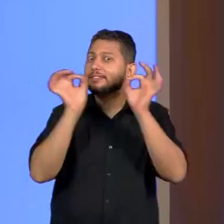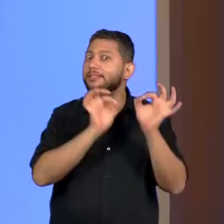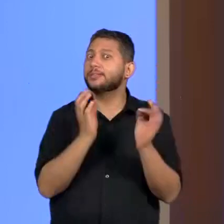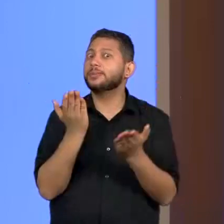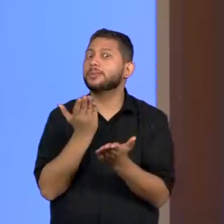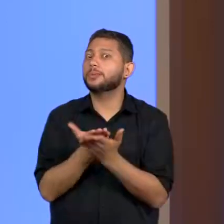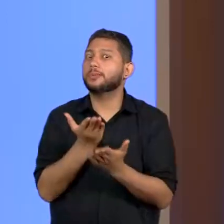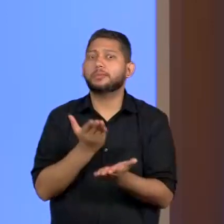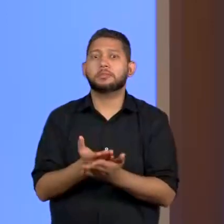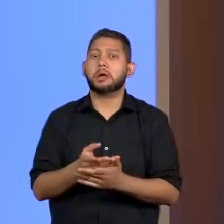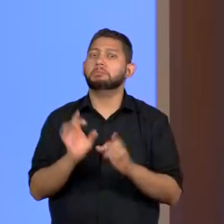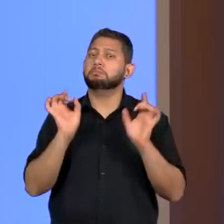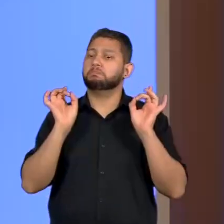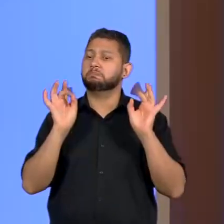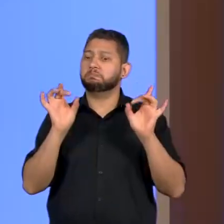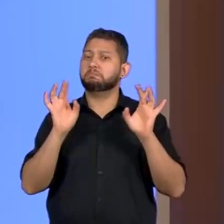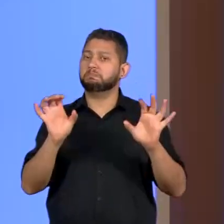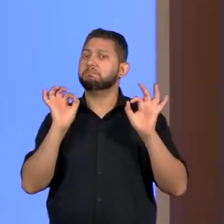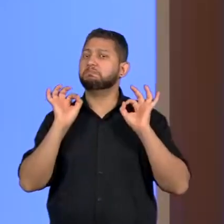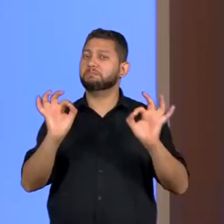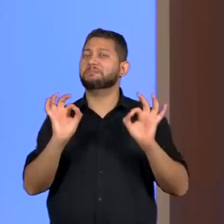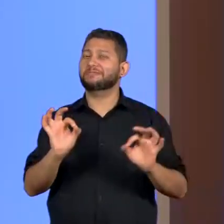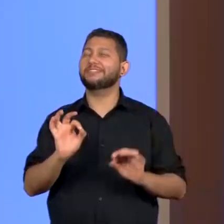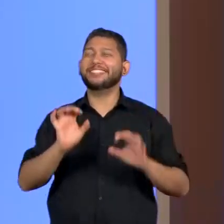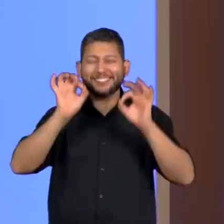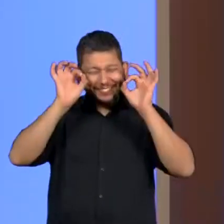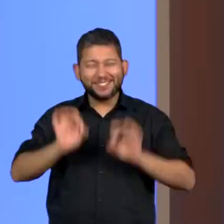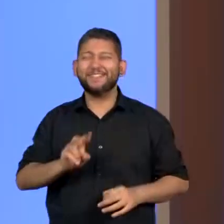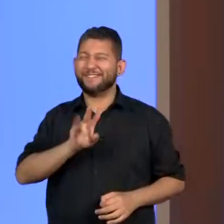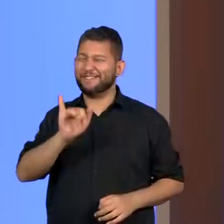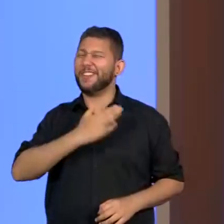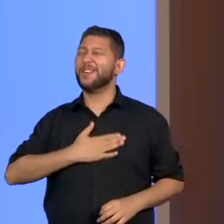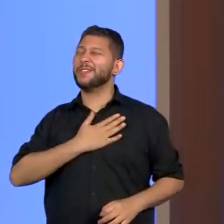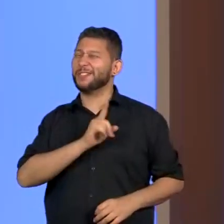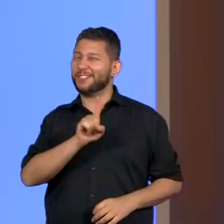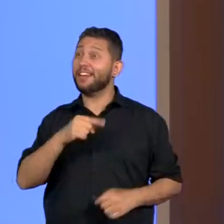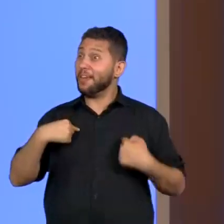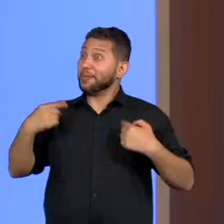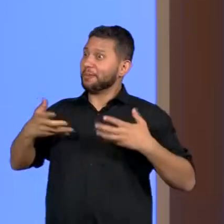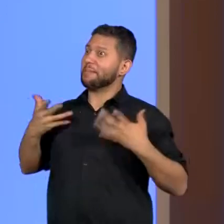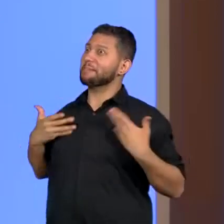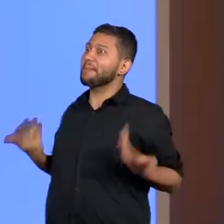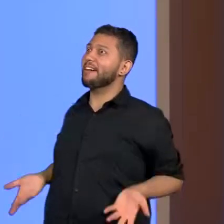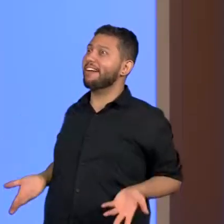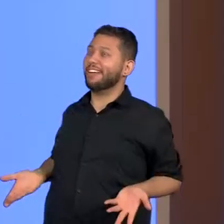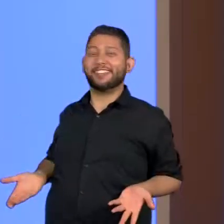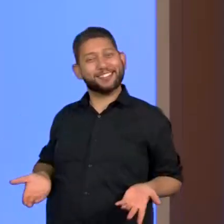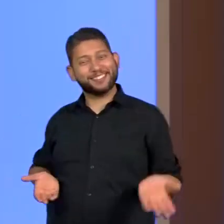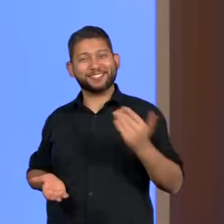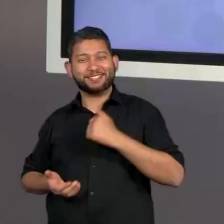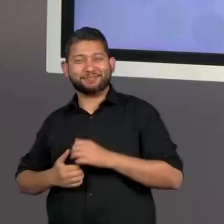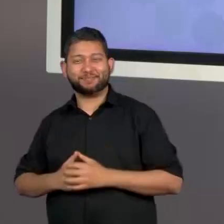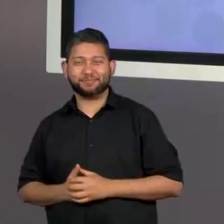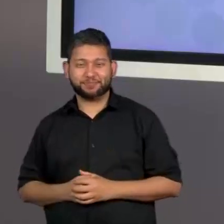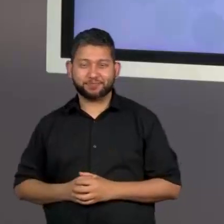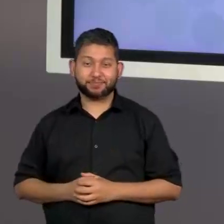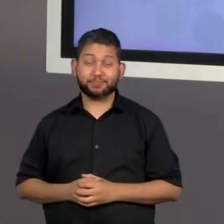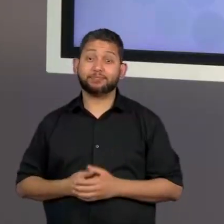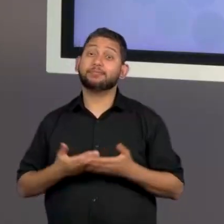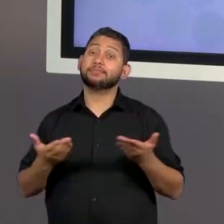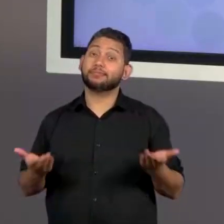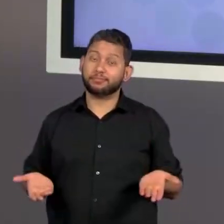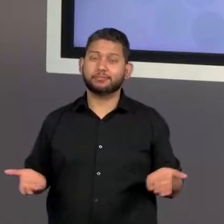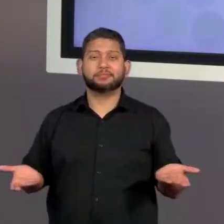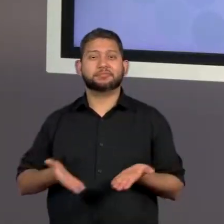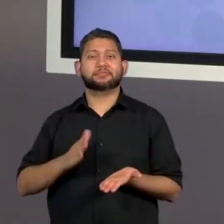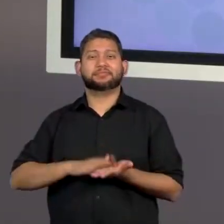super especial, tenho certeza que vocês vão gostar. Eu já estou super animada aqui, então vamos juntos. Isso mesmo,